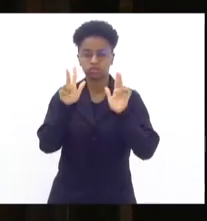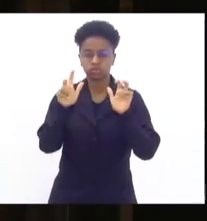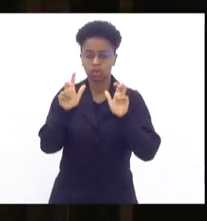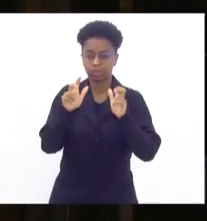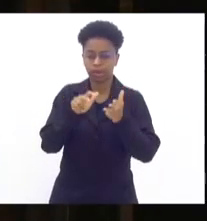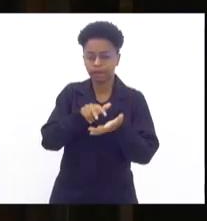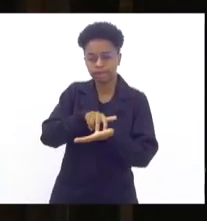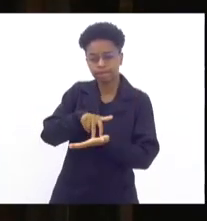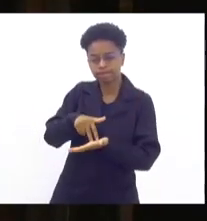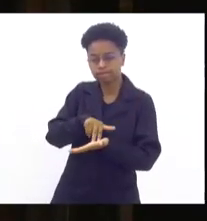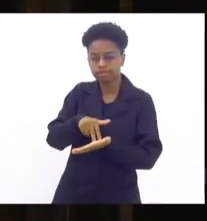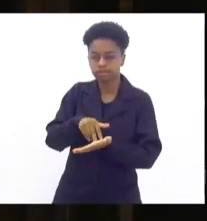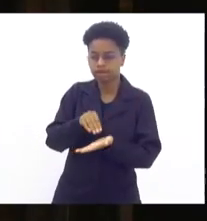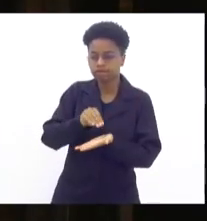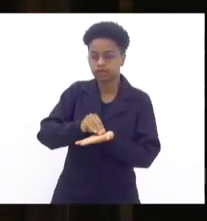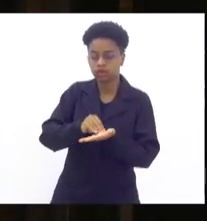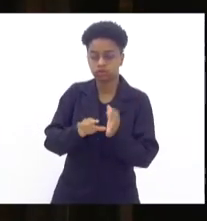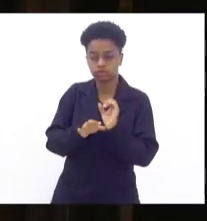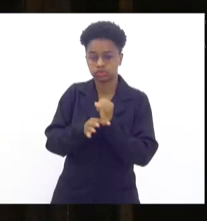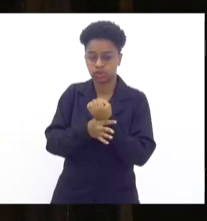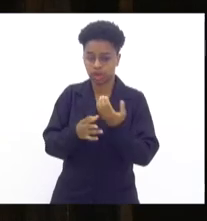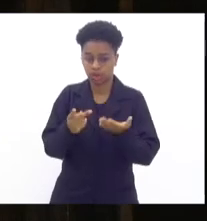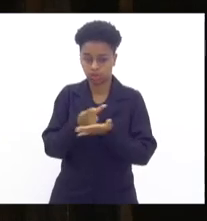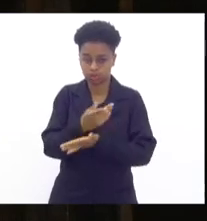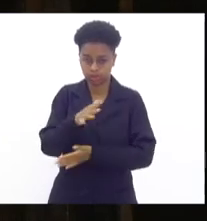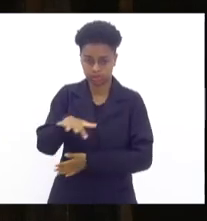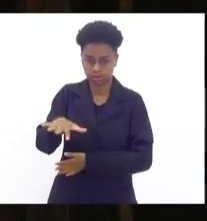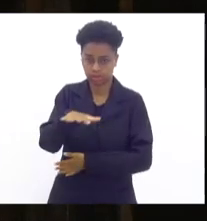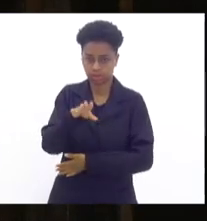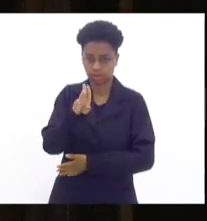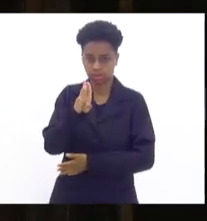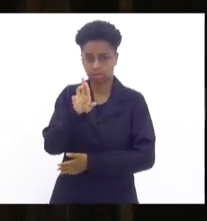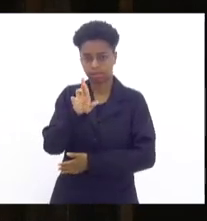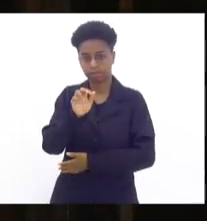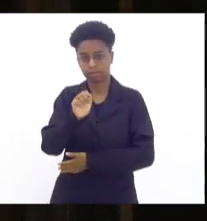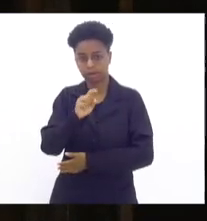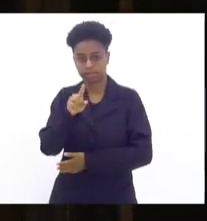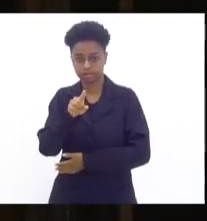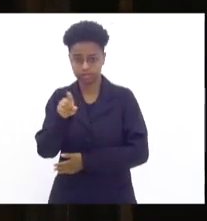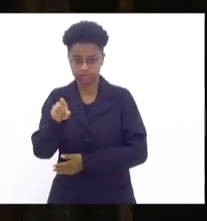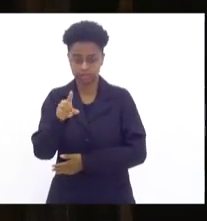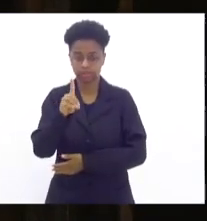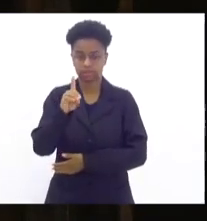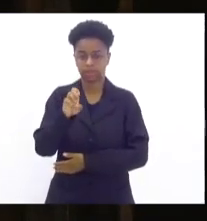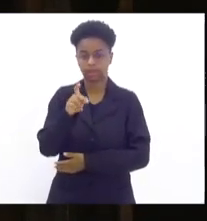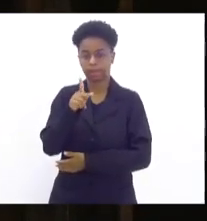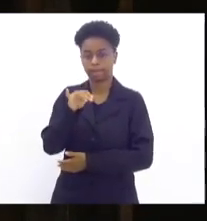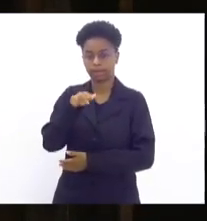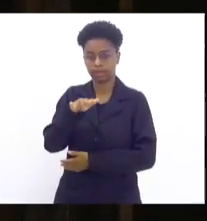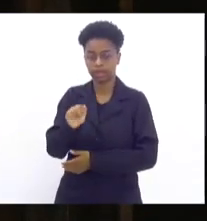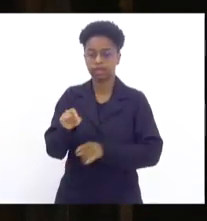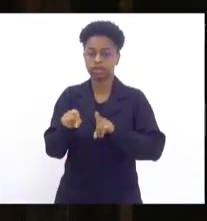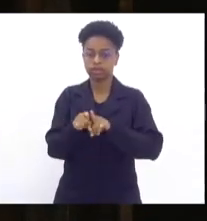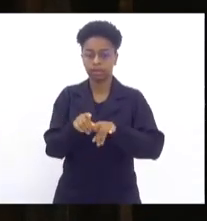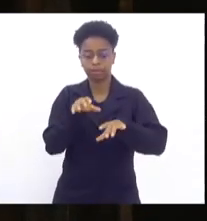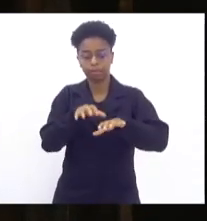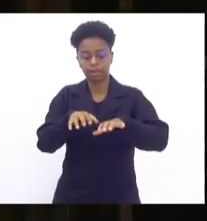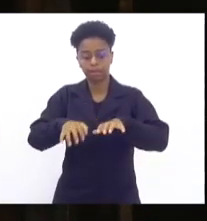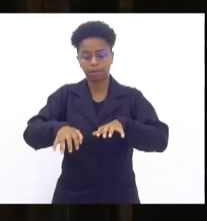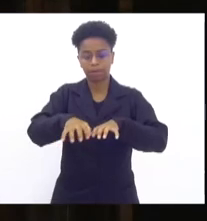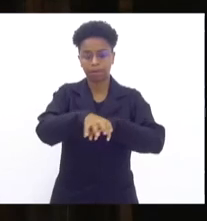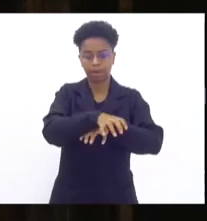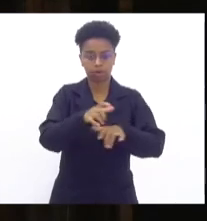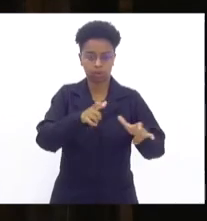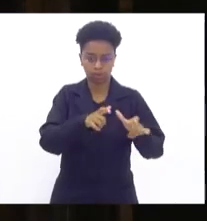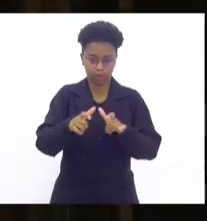que estaria havendo ali na região de Braz de Pina, e em volta das demais circunscrições ali,